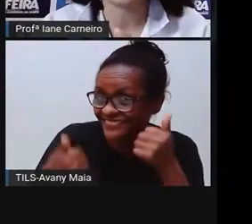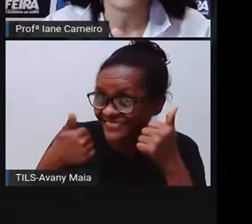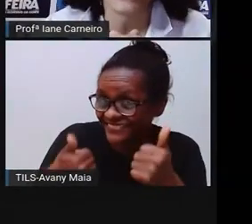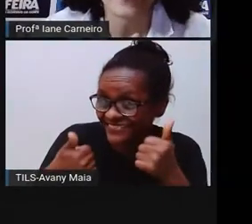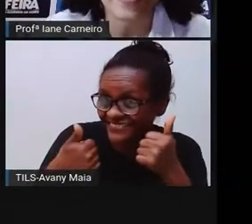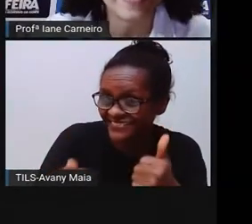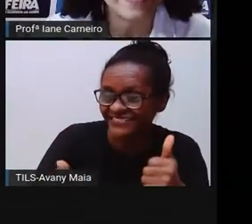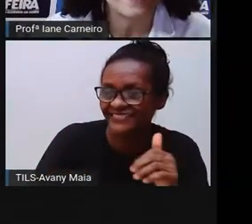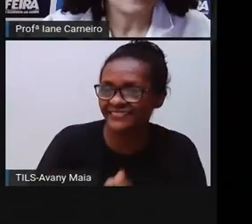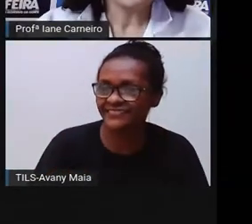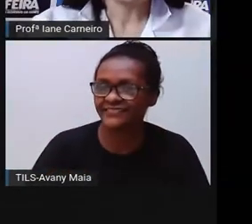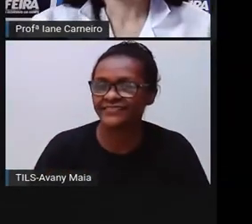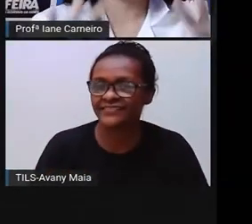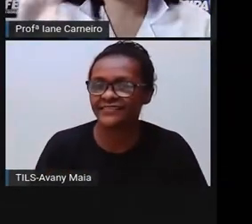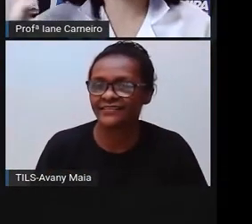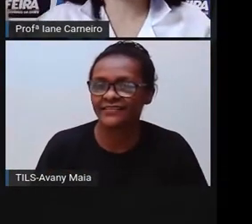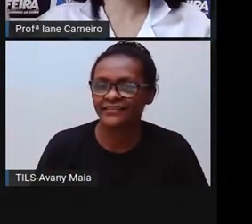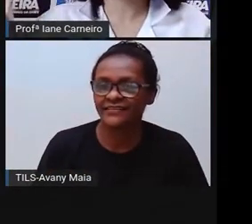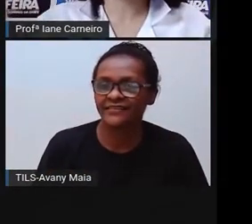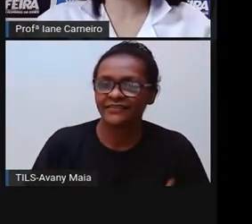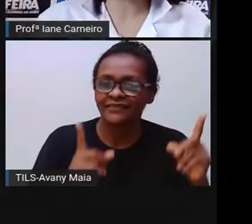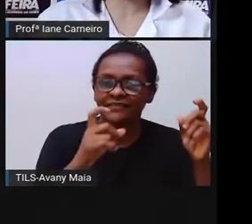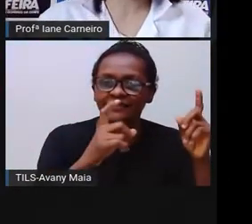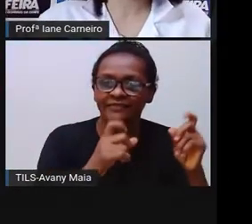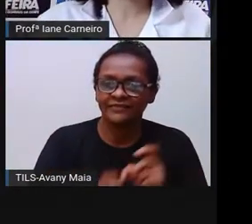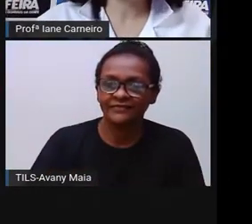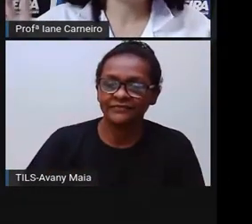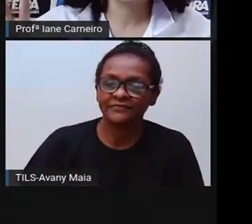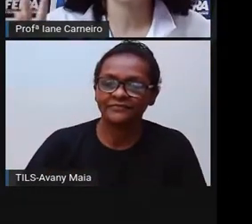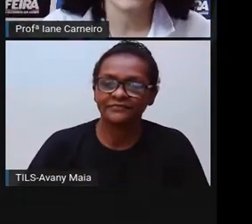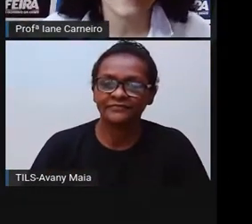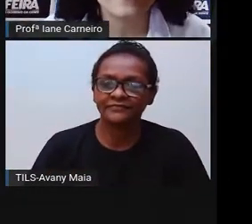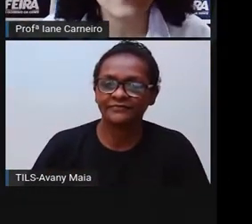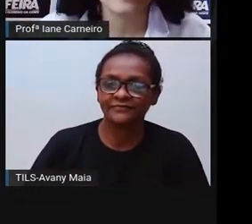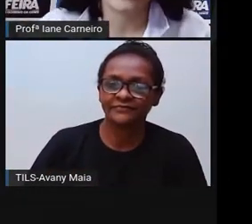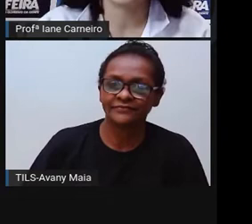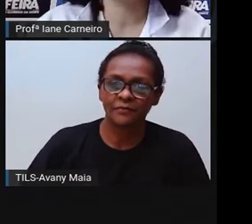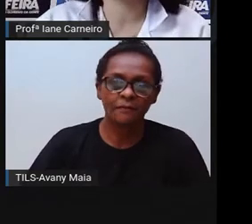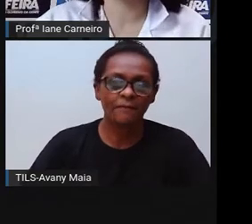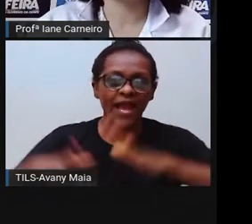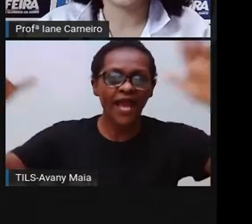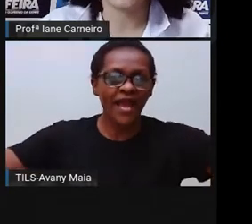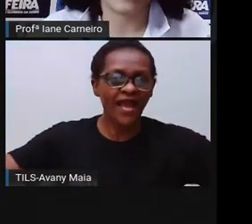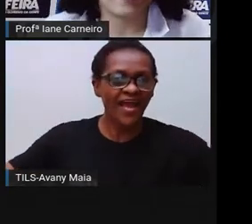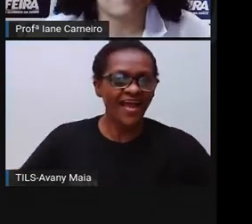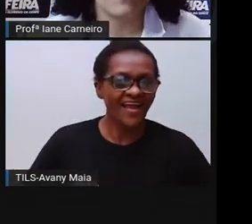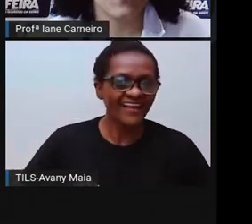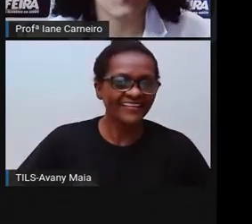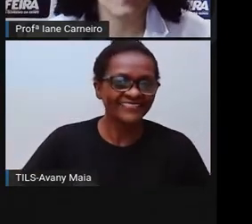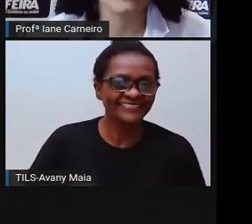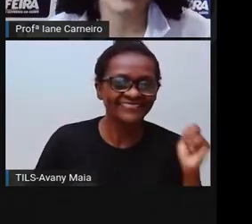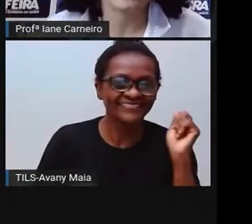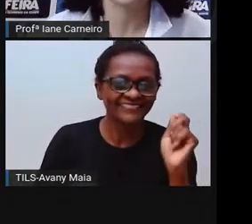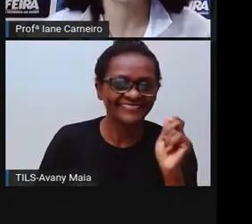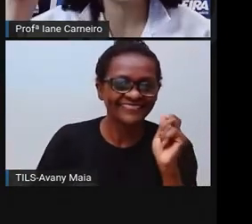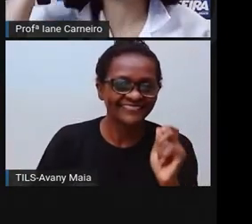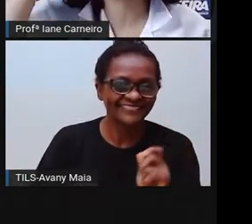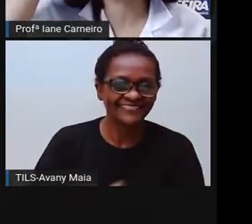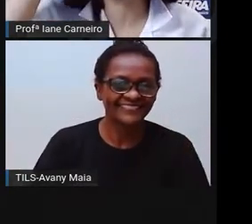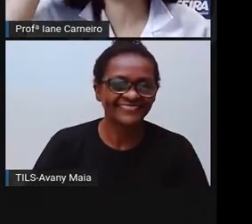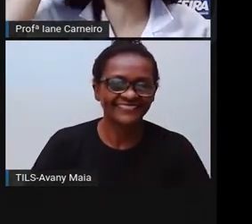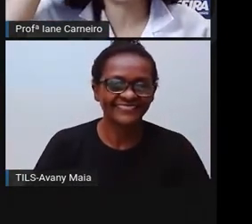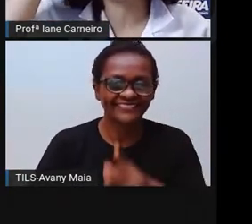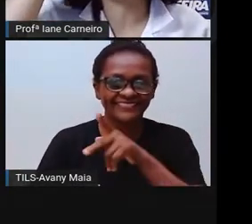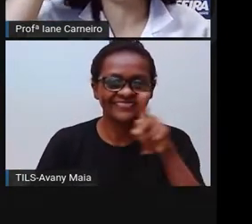a Pró já vai colocar aqui uma dica sobre o que será que nossa aula de hoje vai falar. Olha só o que a Pró tá